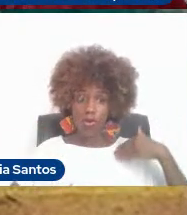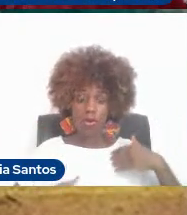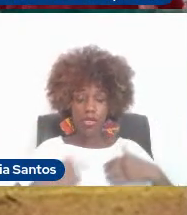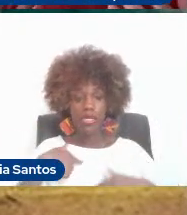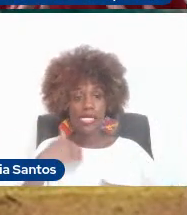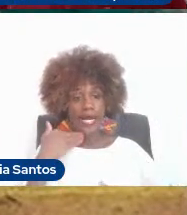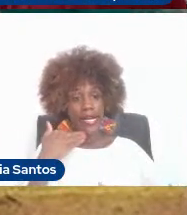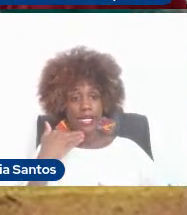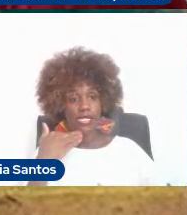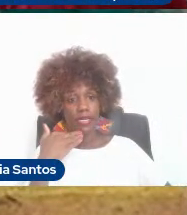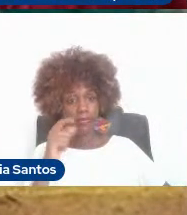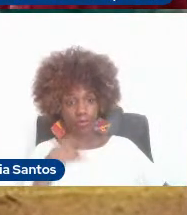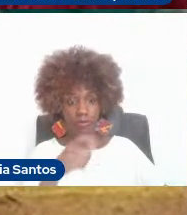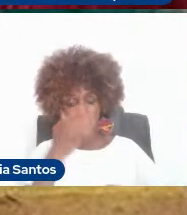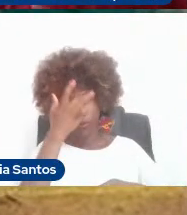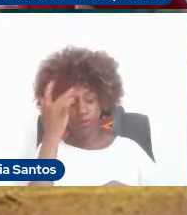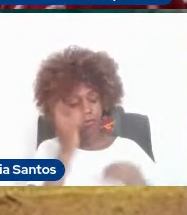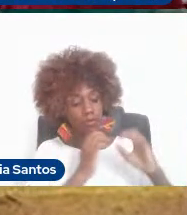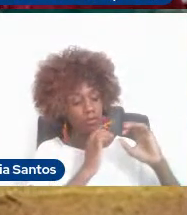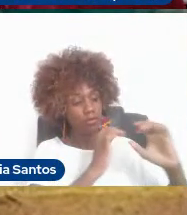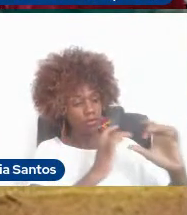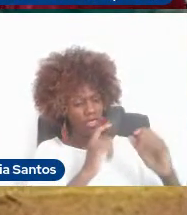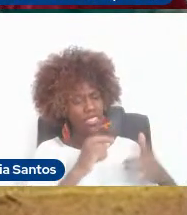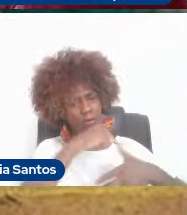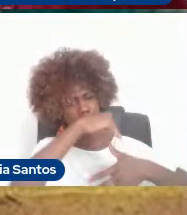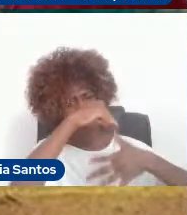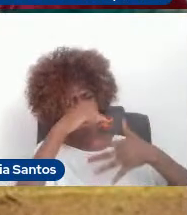então, a partir da constatação desses,